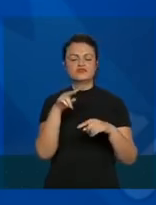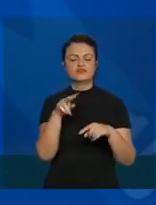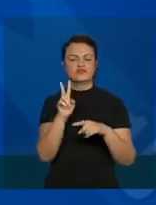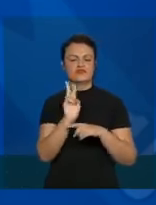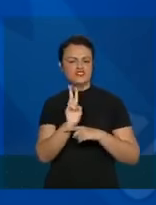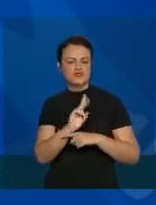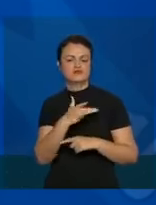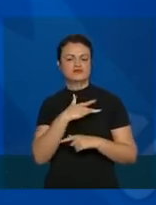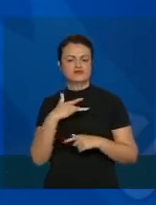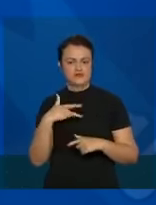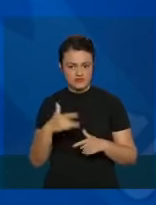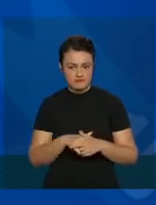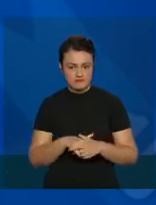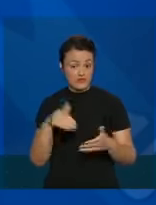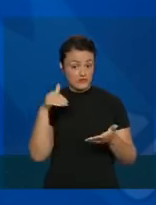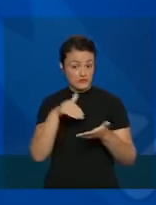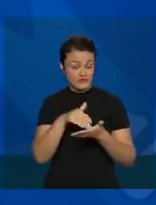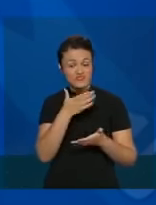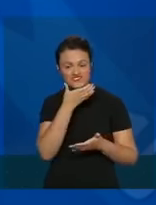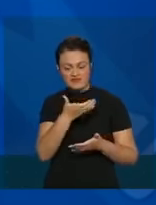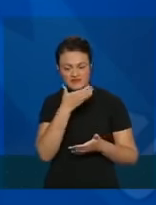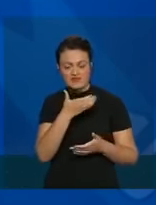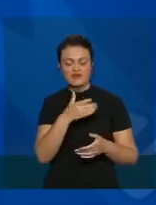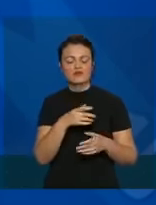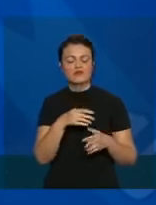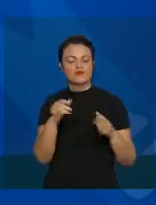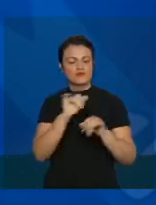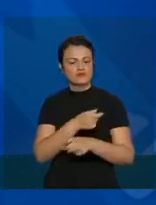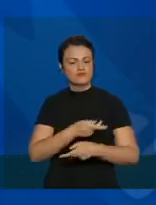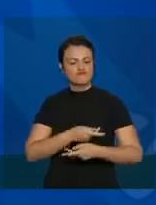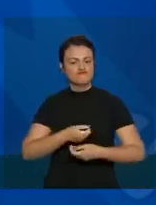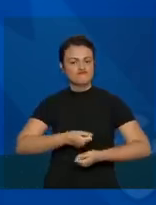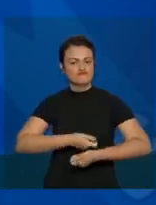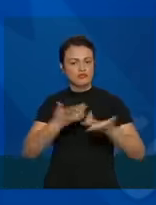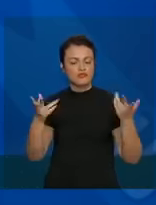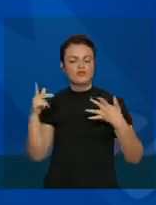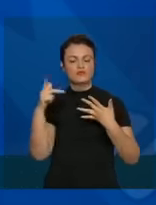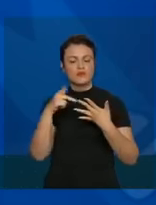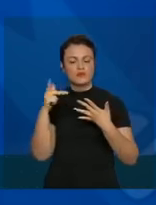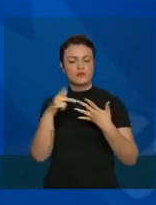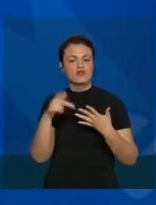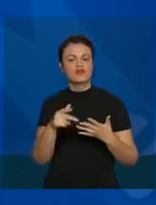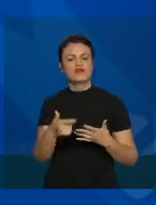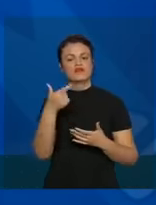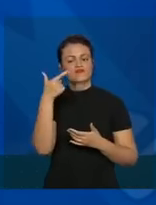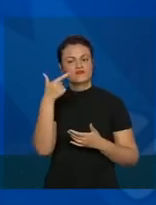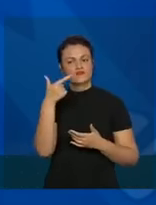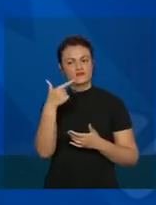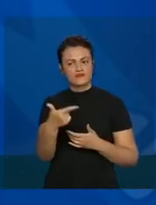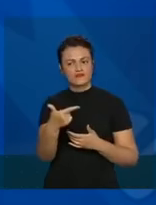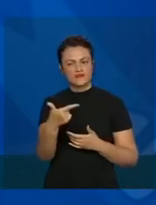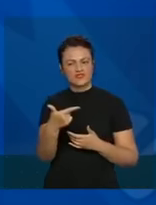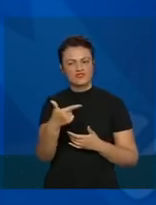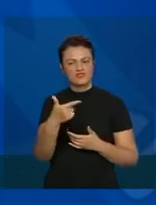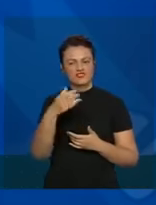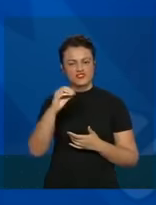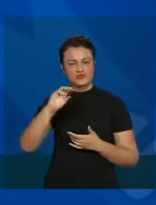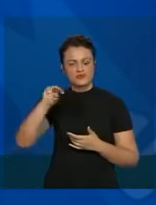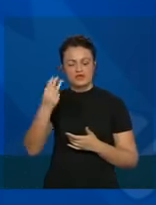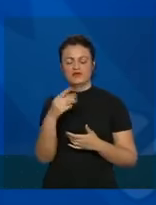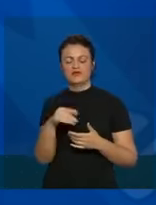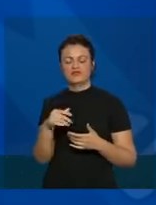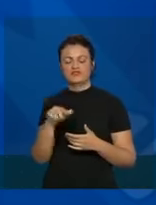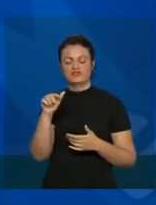Saúde. No final de dezembro, publicamos uma portaria repassando 20 milhões e 700